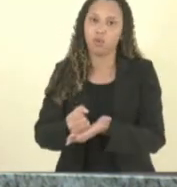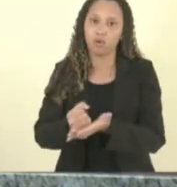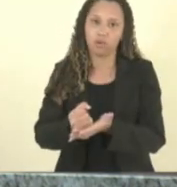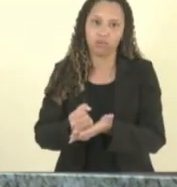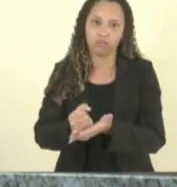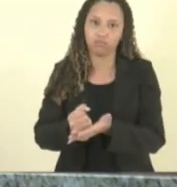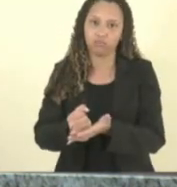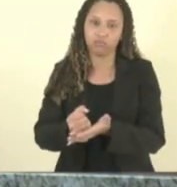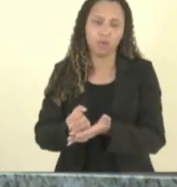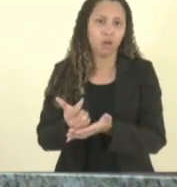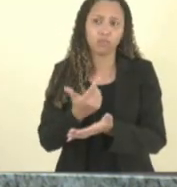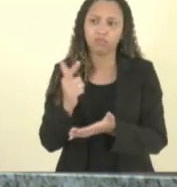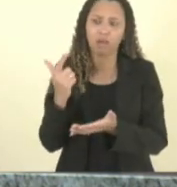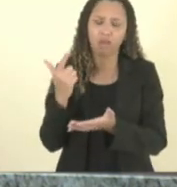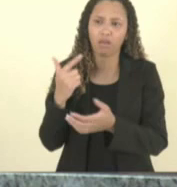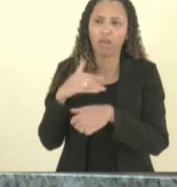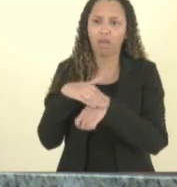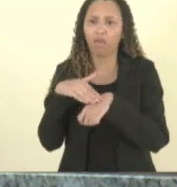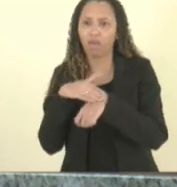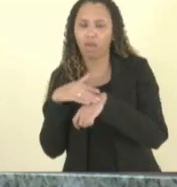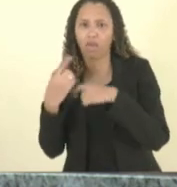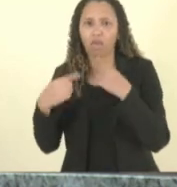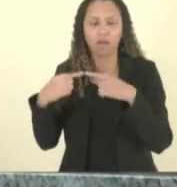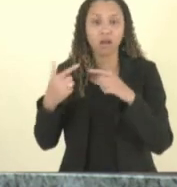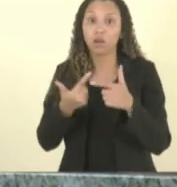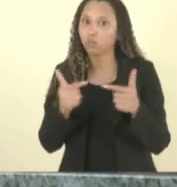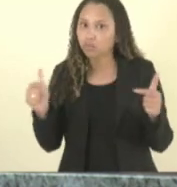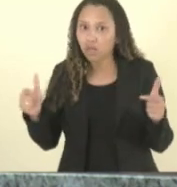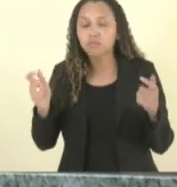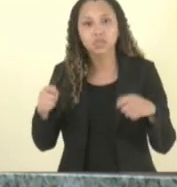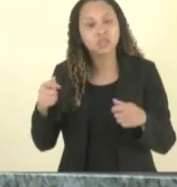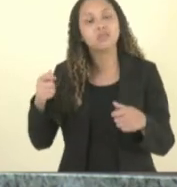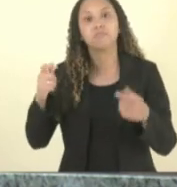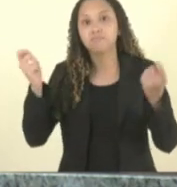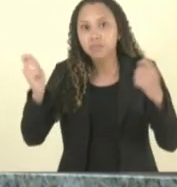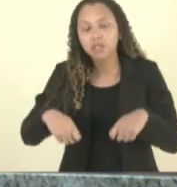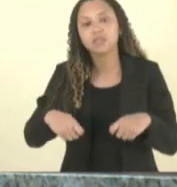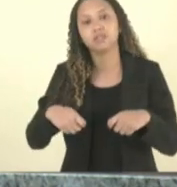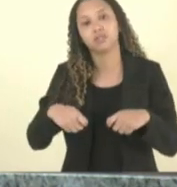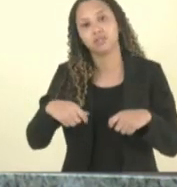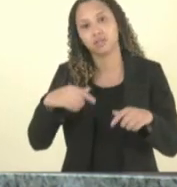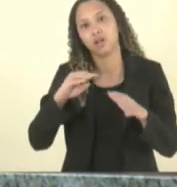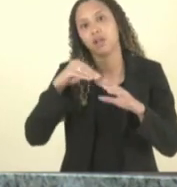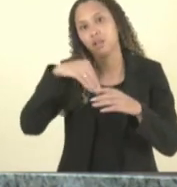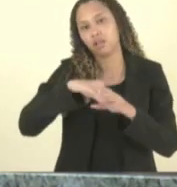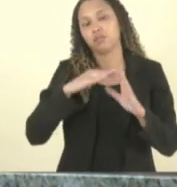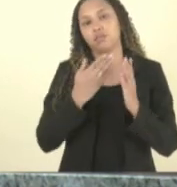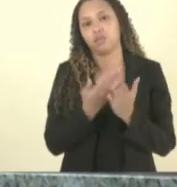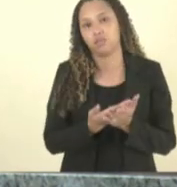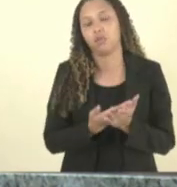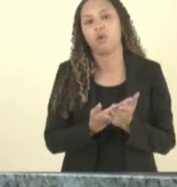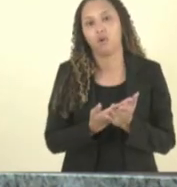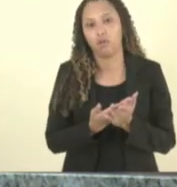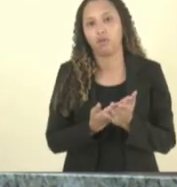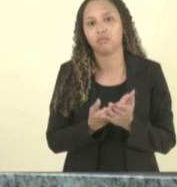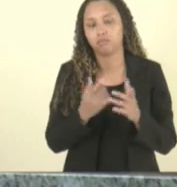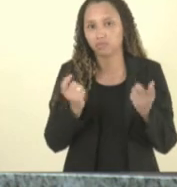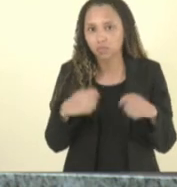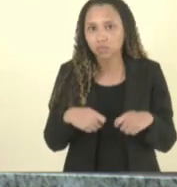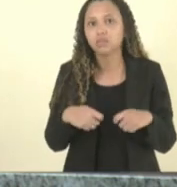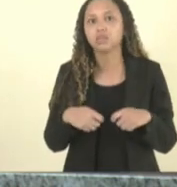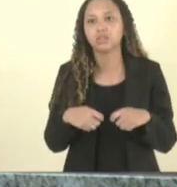estar na rede né então se isso está crescente as redes precisam preparar através de